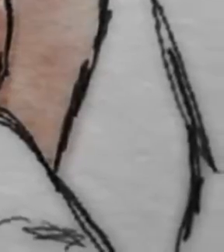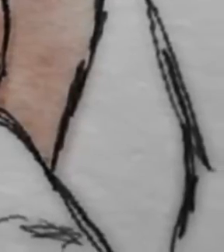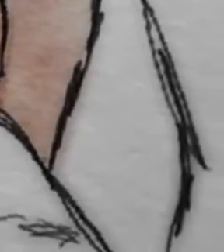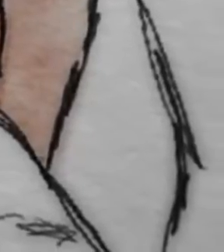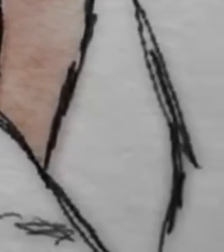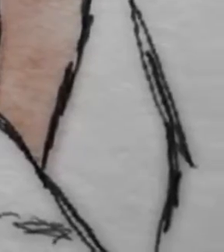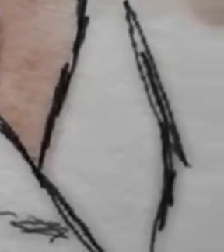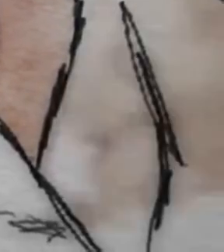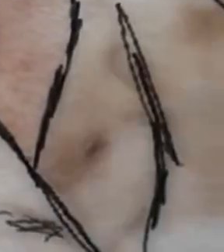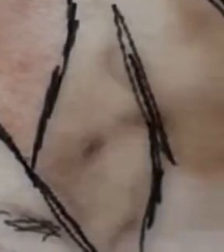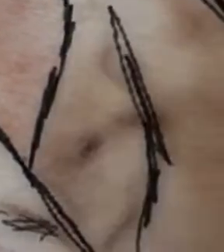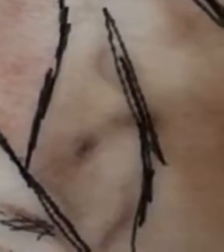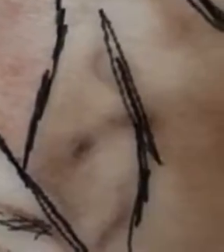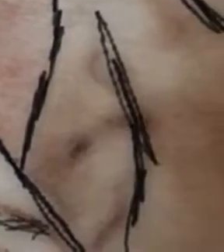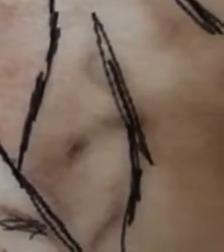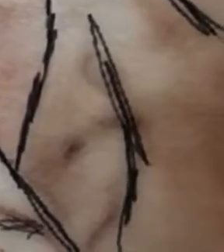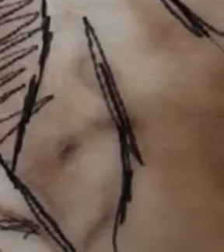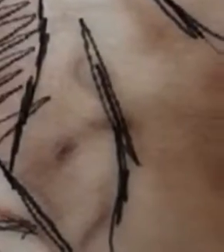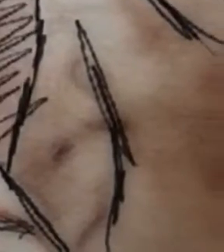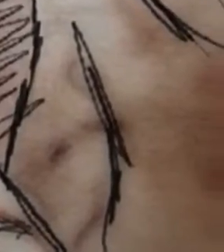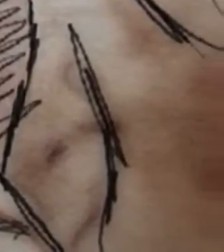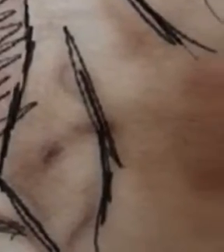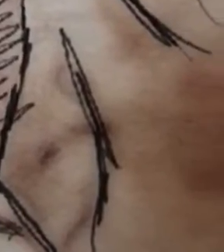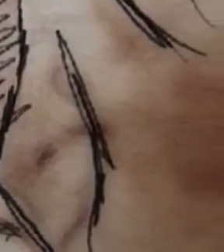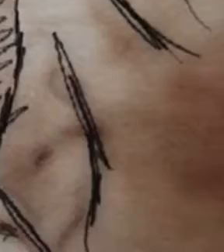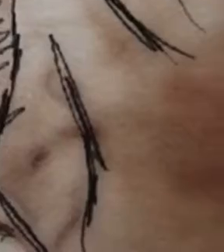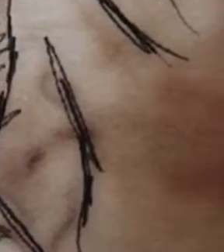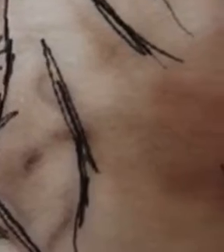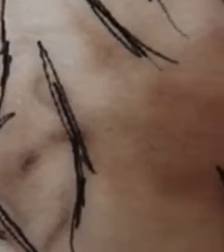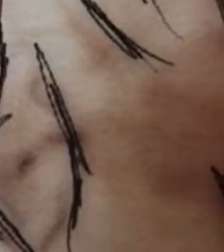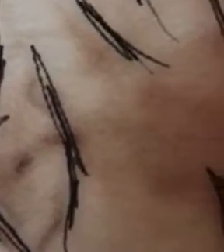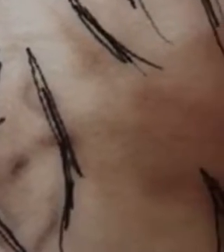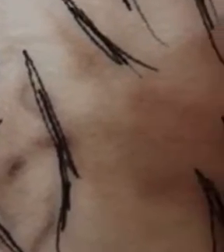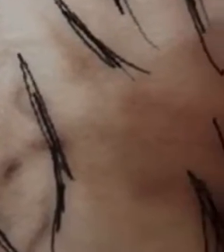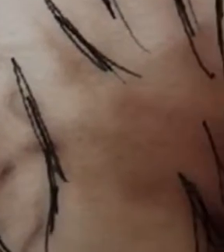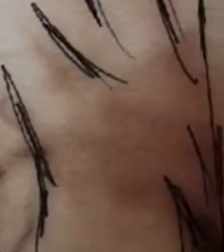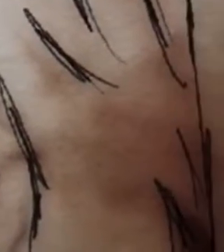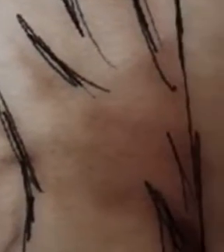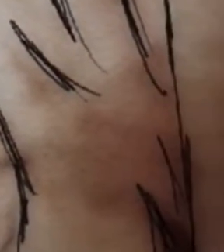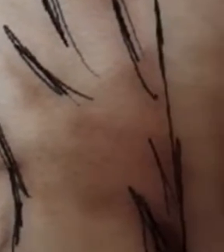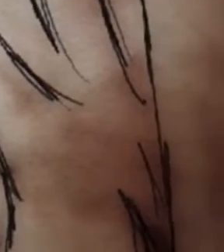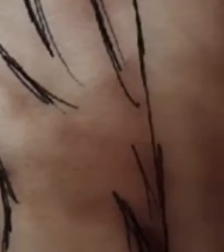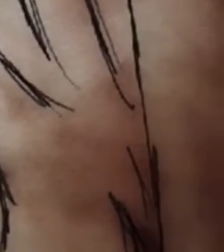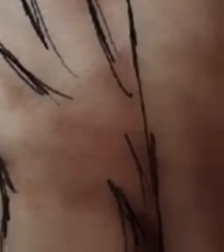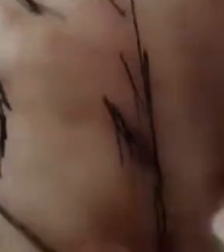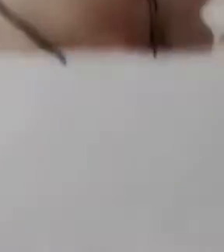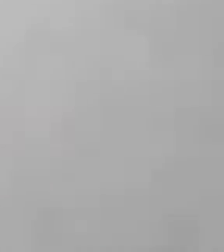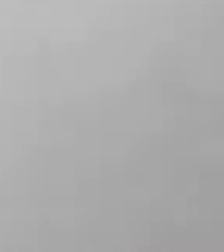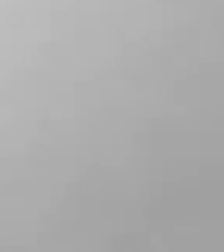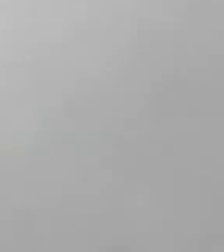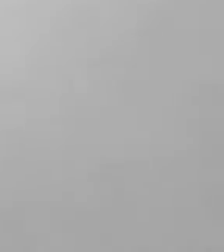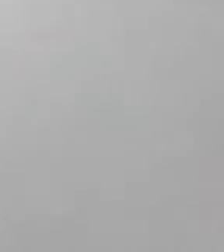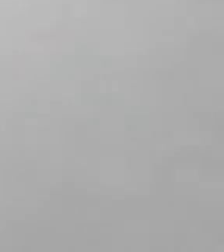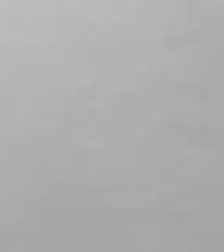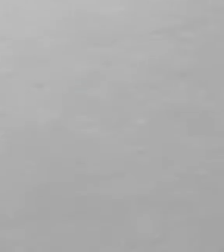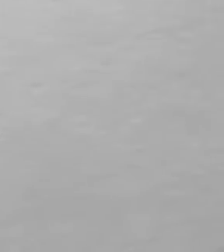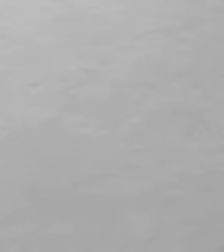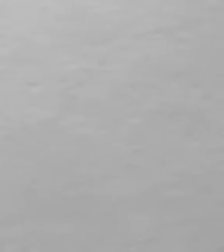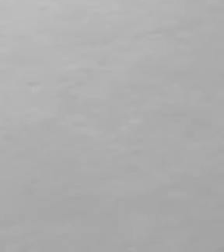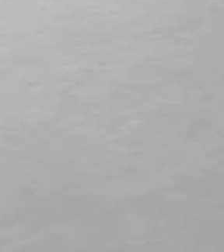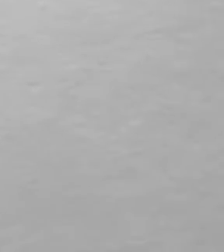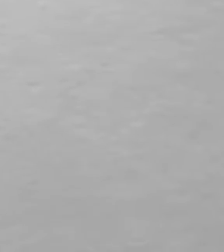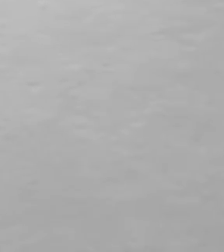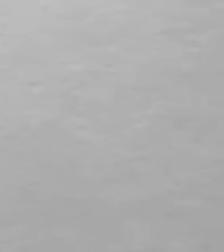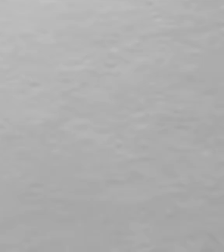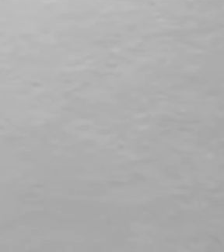ansiedade e a raiva, por meio de desenhos, brincadeiras ou mesmo verbalmente. Cada